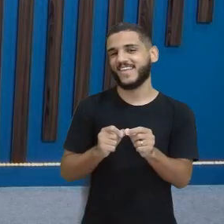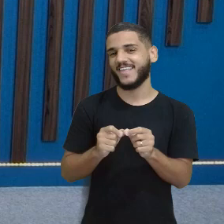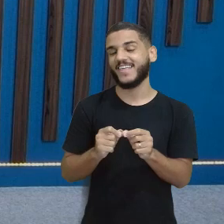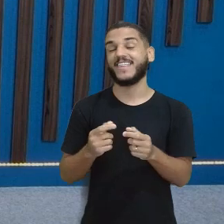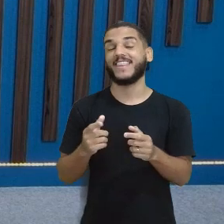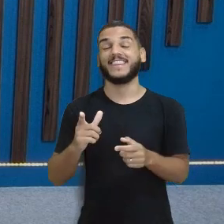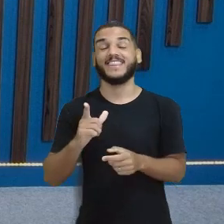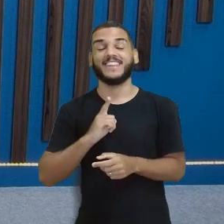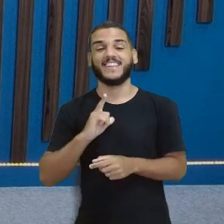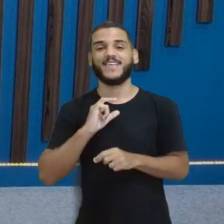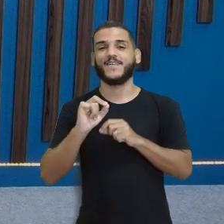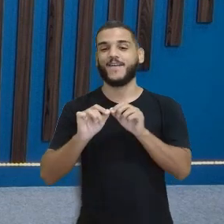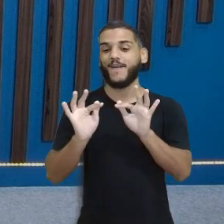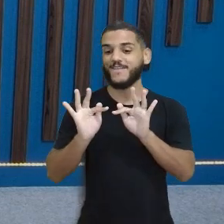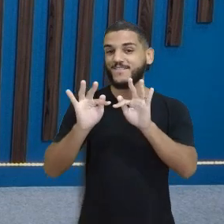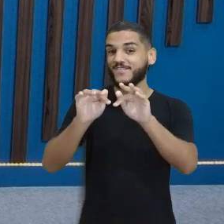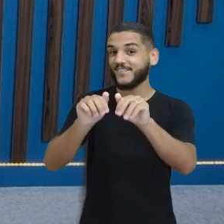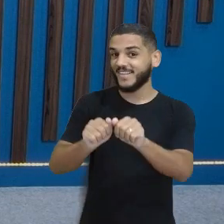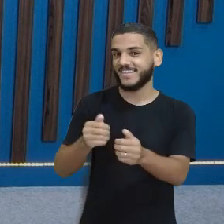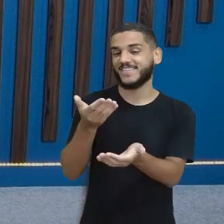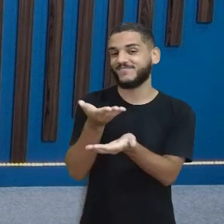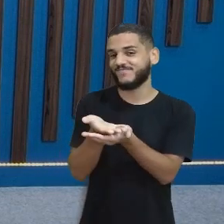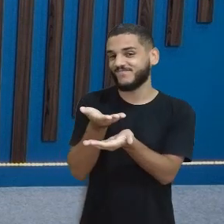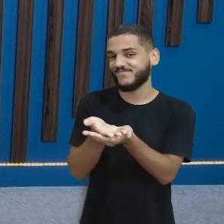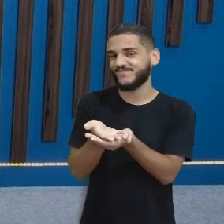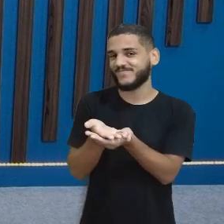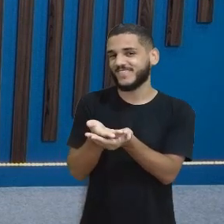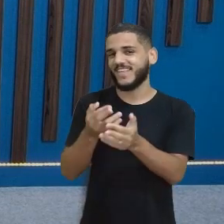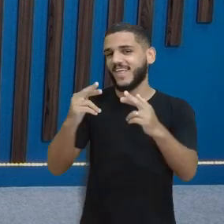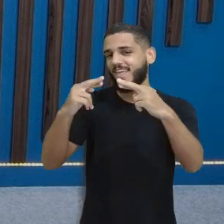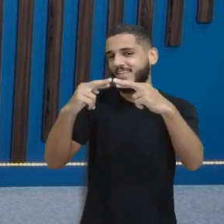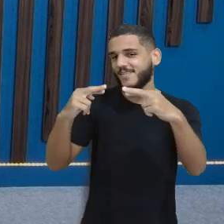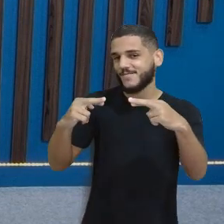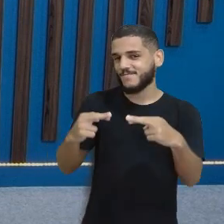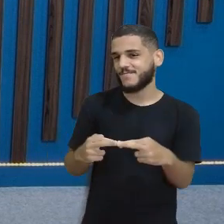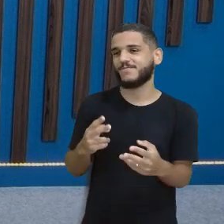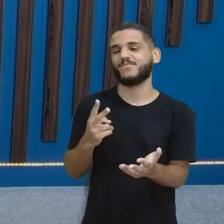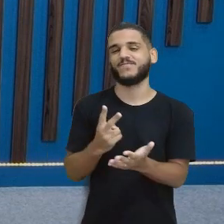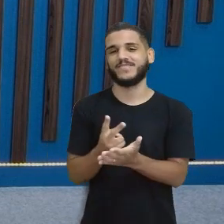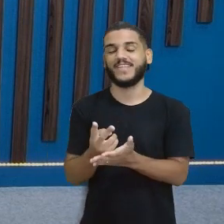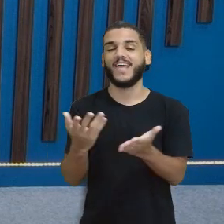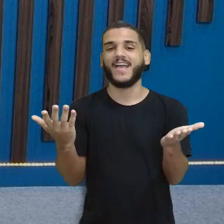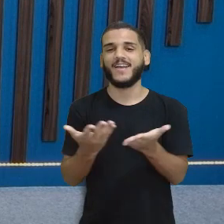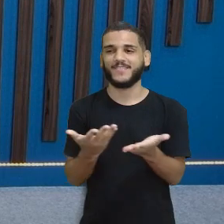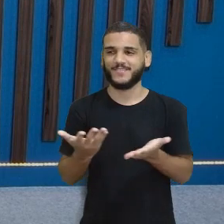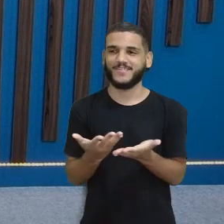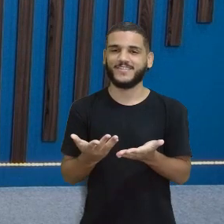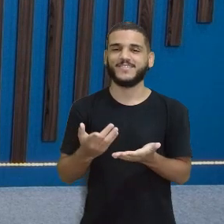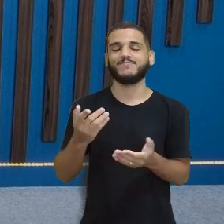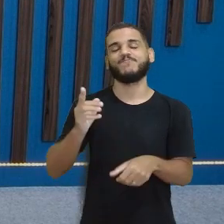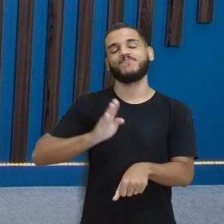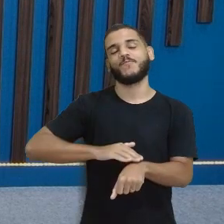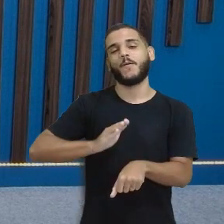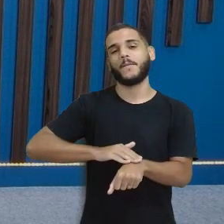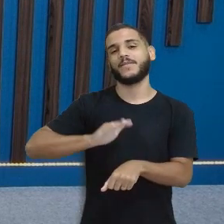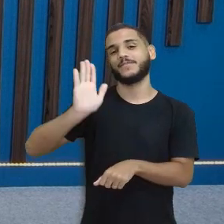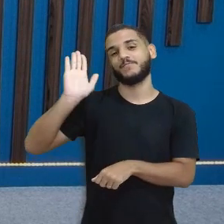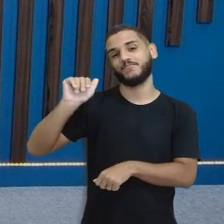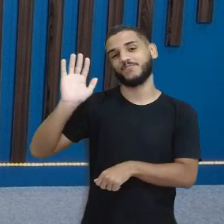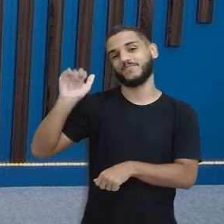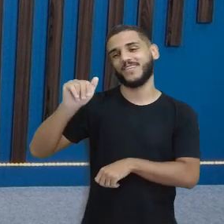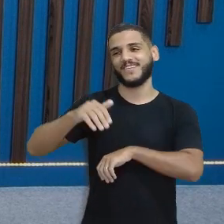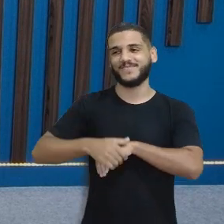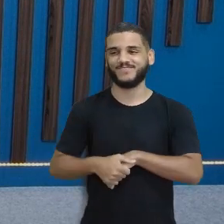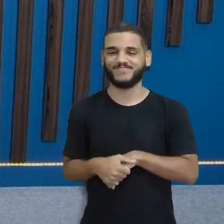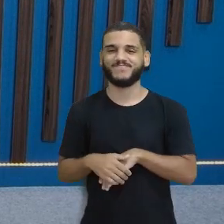chegando Ao finalzinho da nossa aula Rimamos tanto Que agora É hora de ir Não é